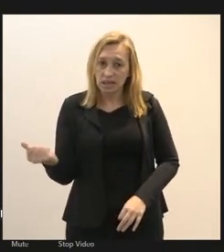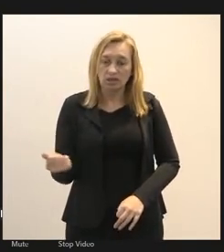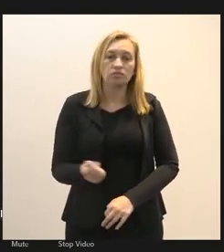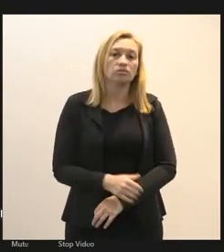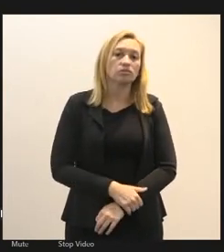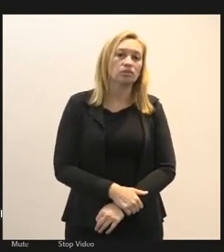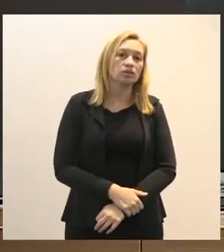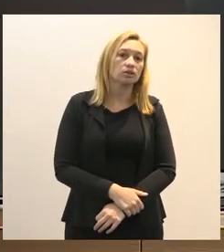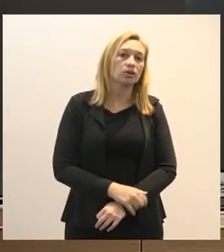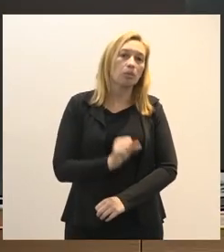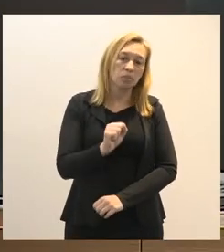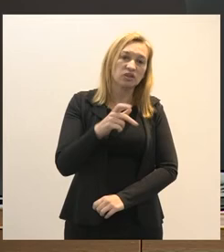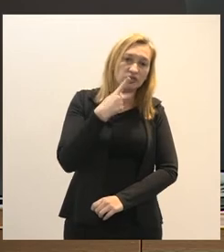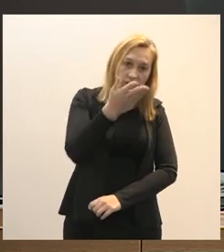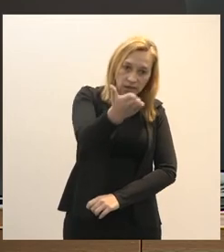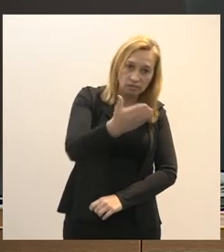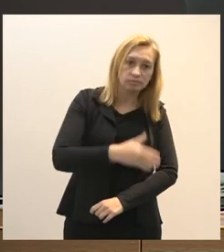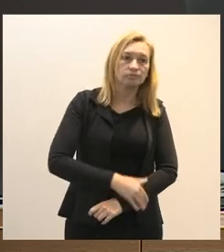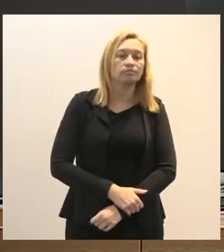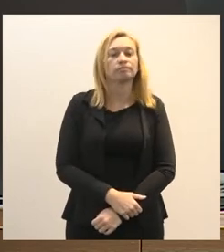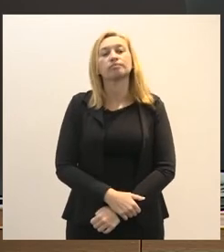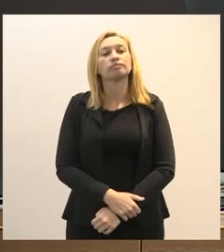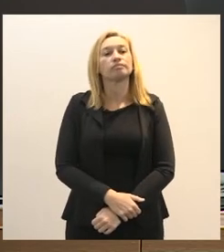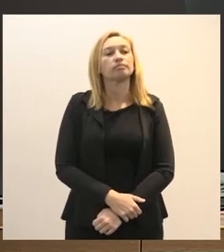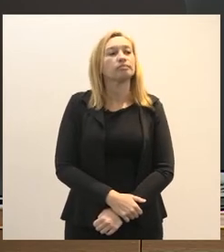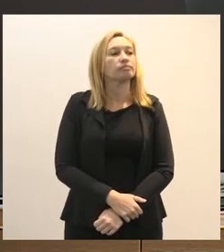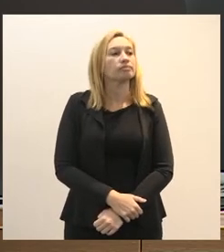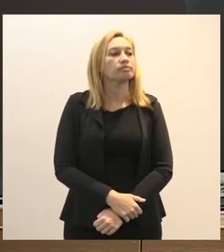a palavra está com você Ciderley